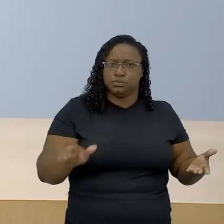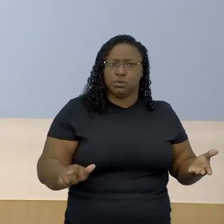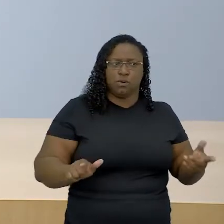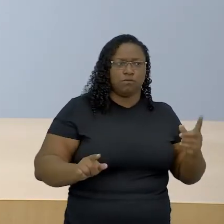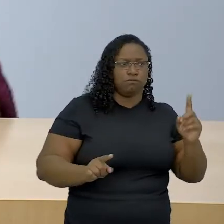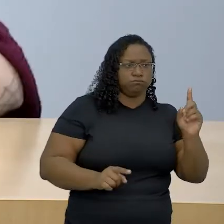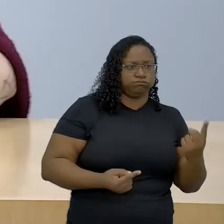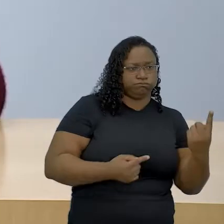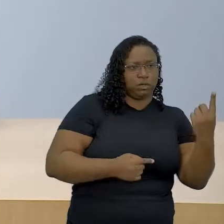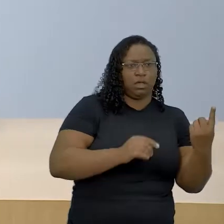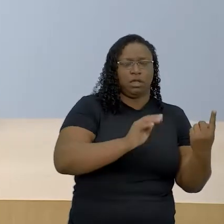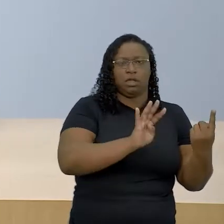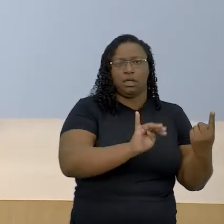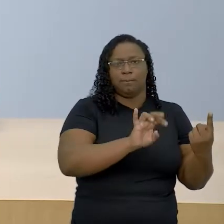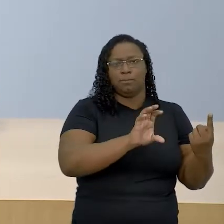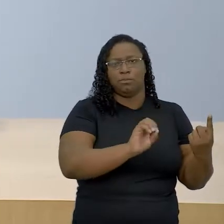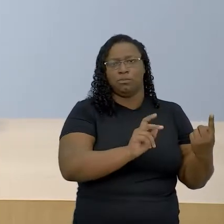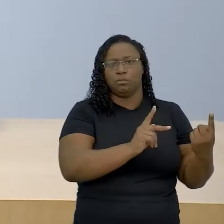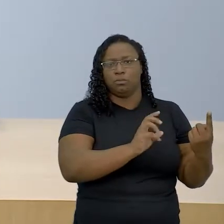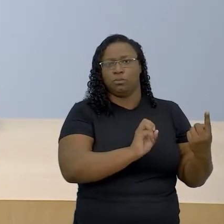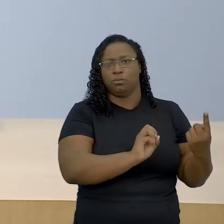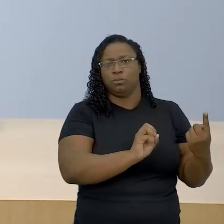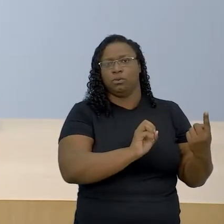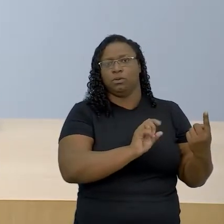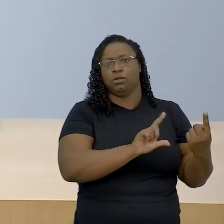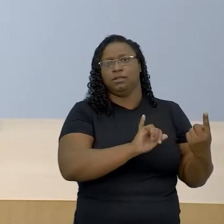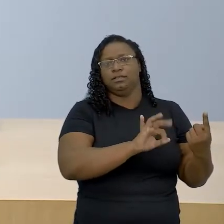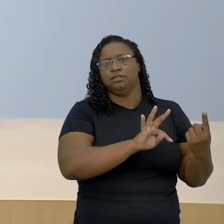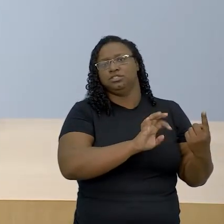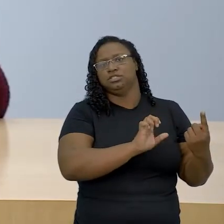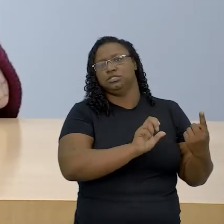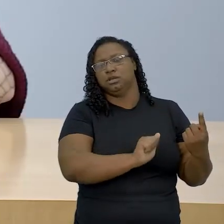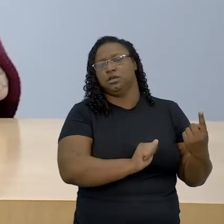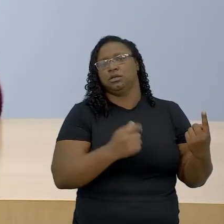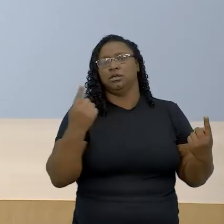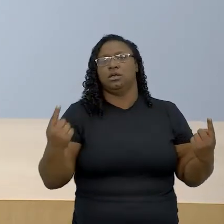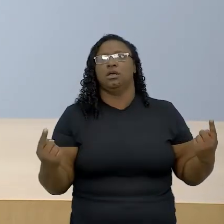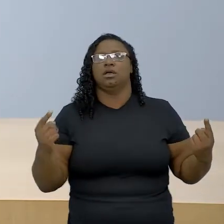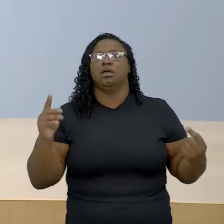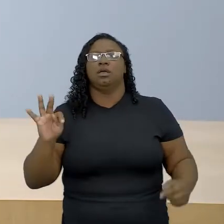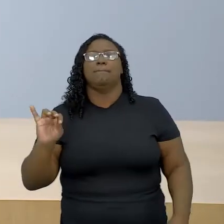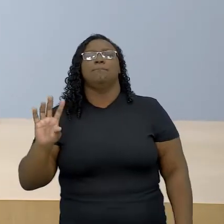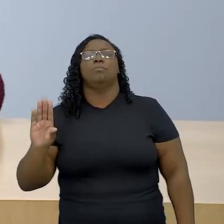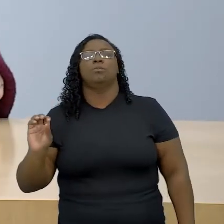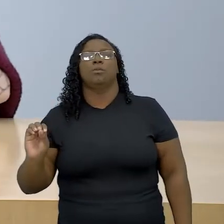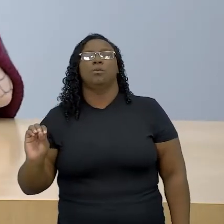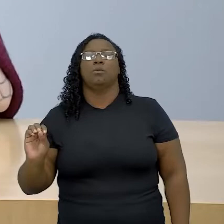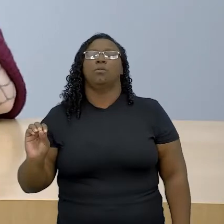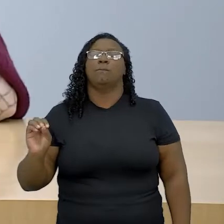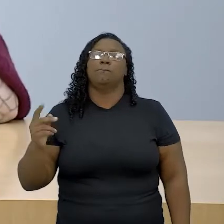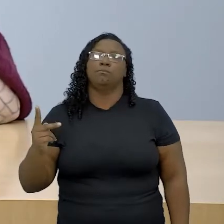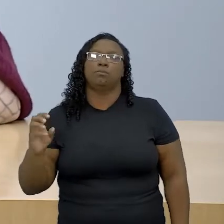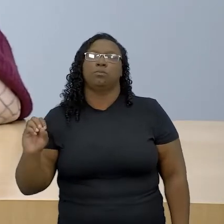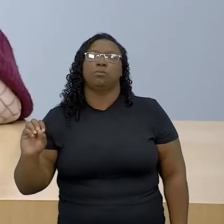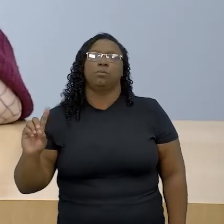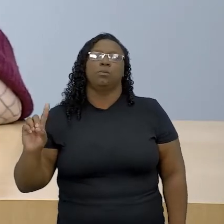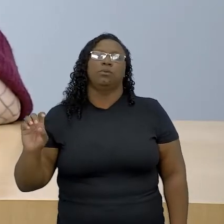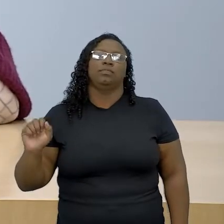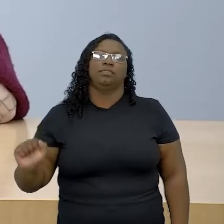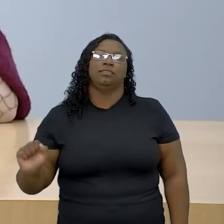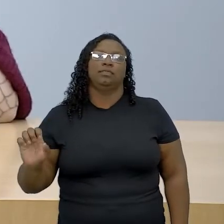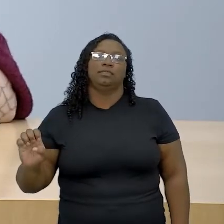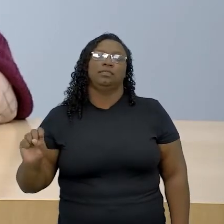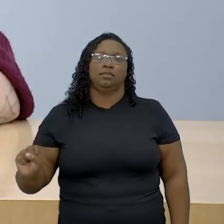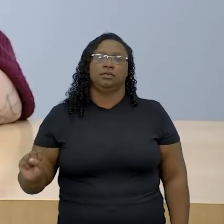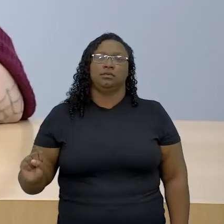novamente, né, para a nossa aula? Porque hoje a gente vai se debruçar sobre o pensamento de um autor camaronês,